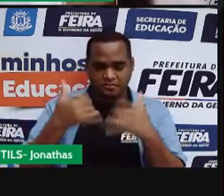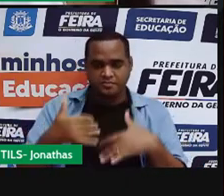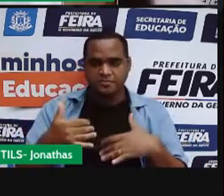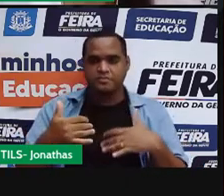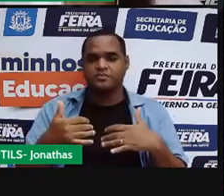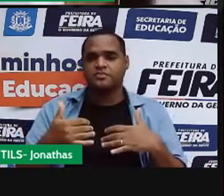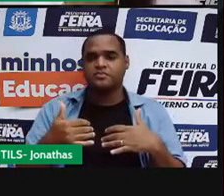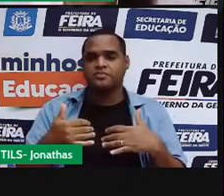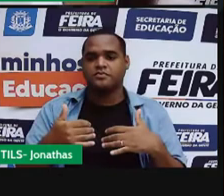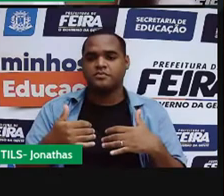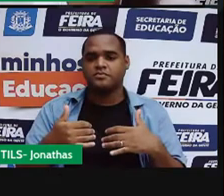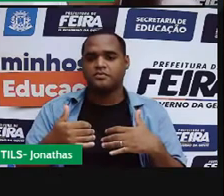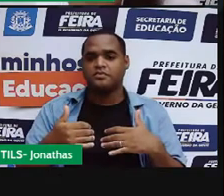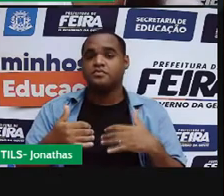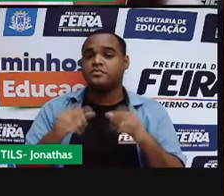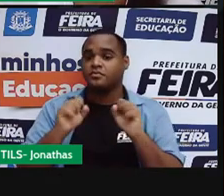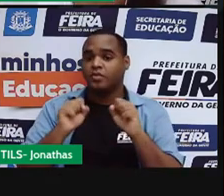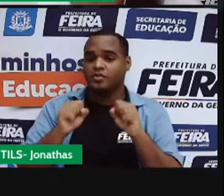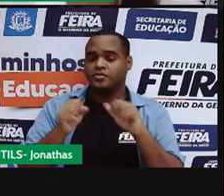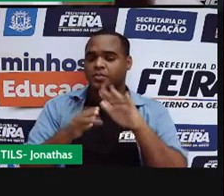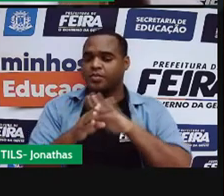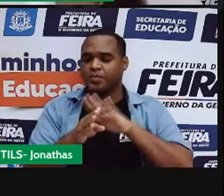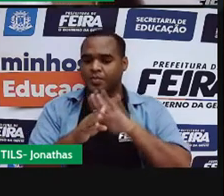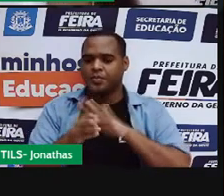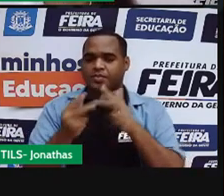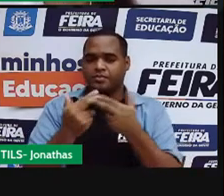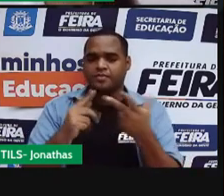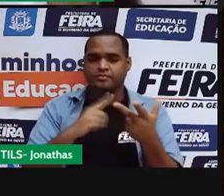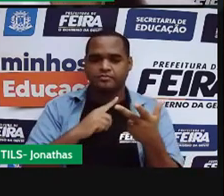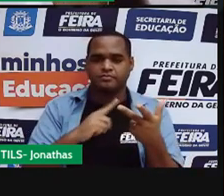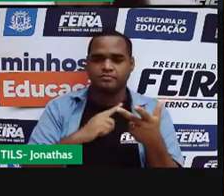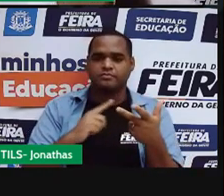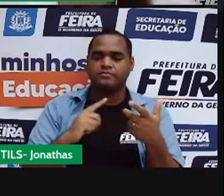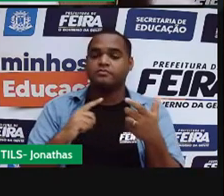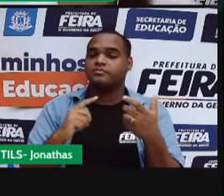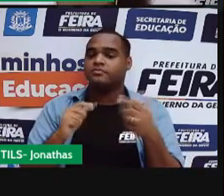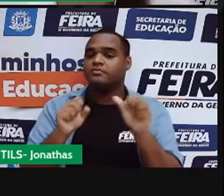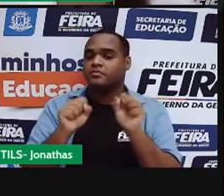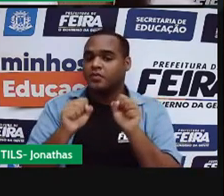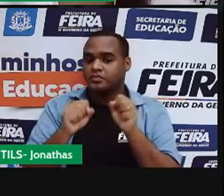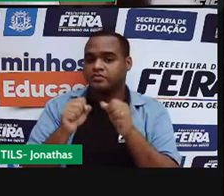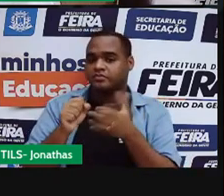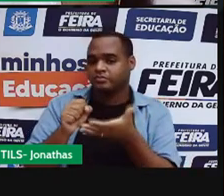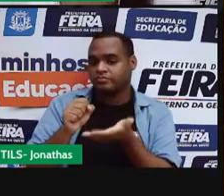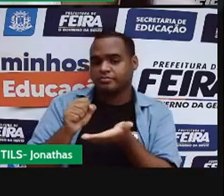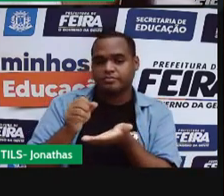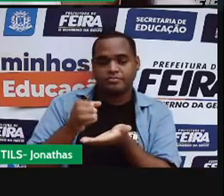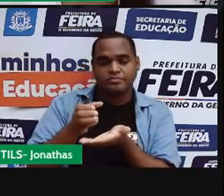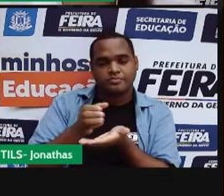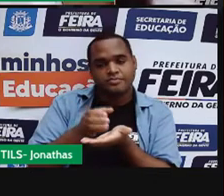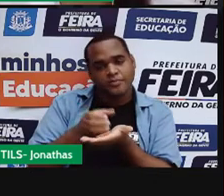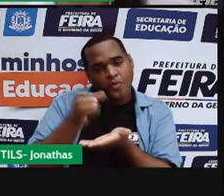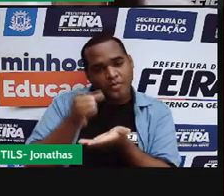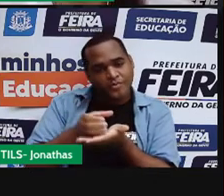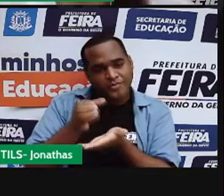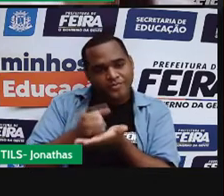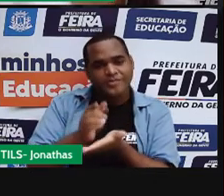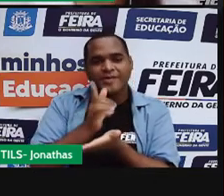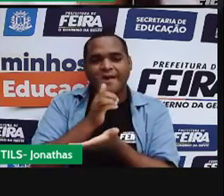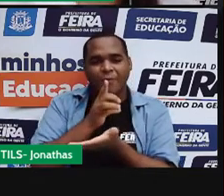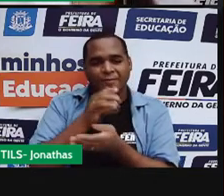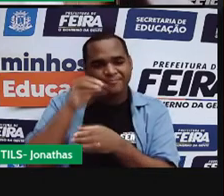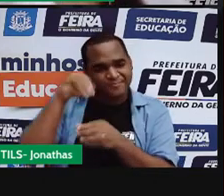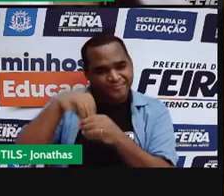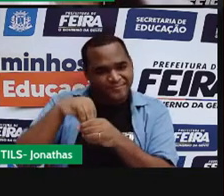a forma daquele recipiente que a gente coloca ela. Então se eu boto um copo, se eu boto a água líquida num copo,